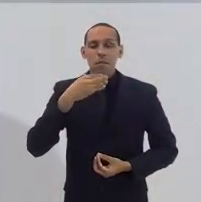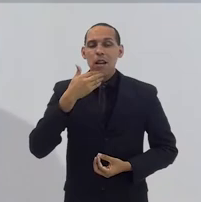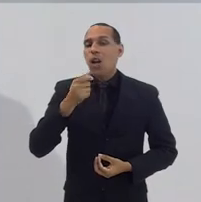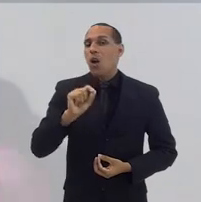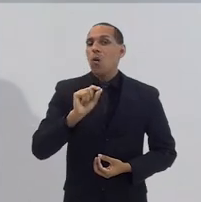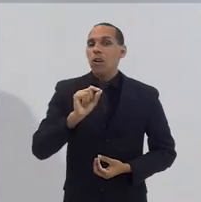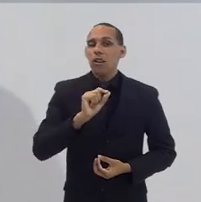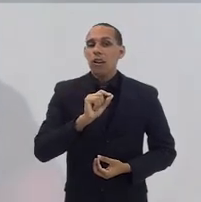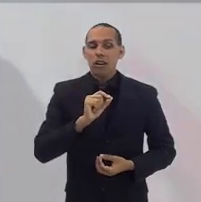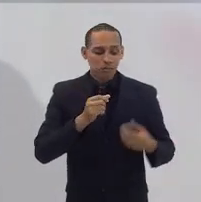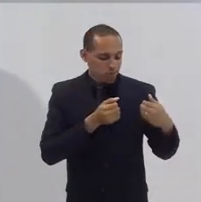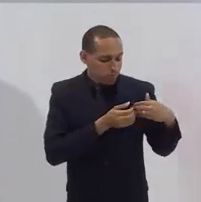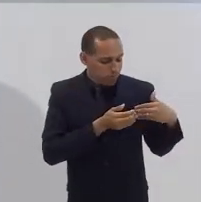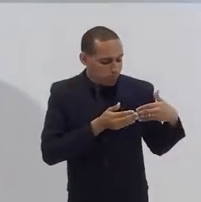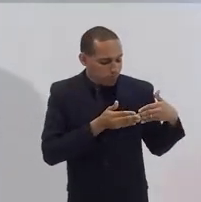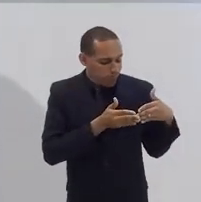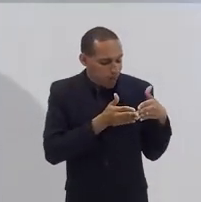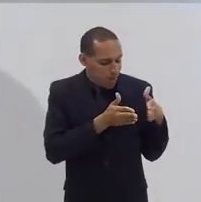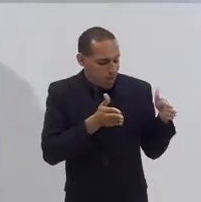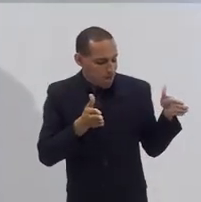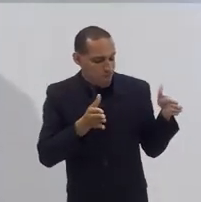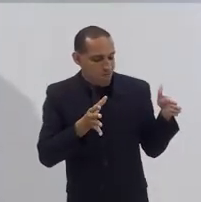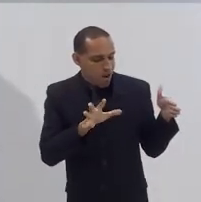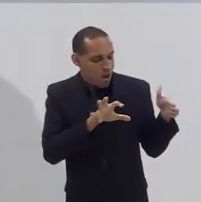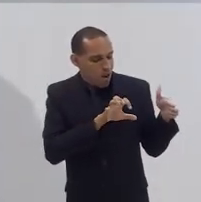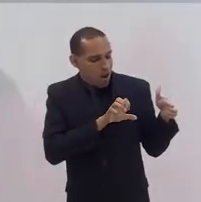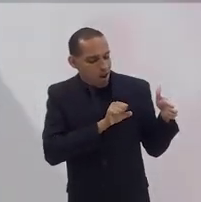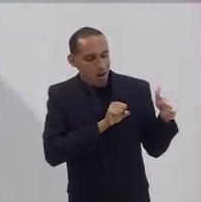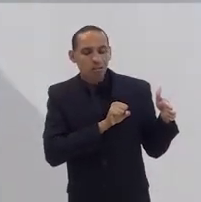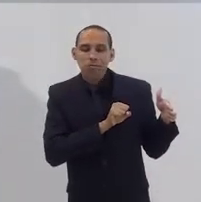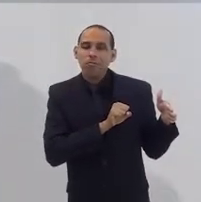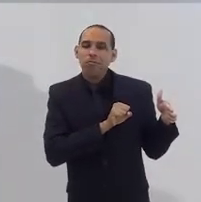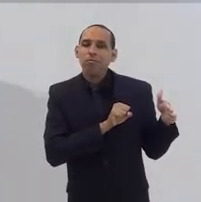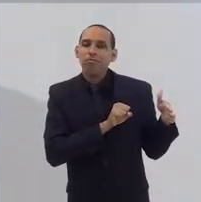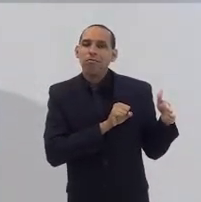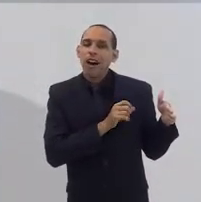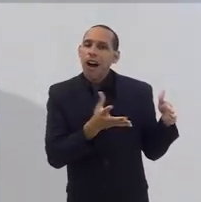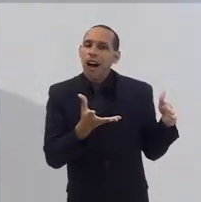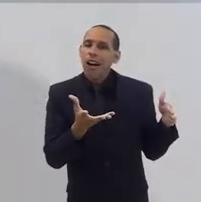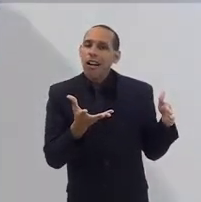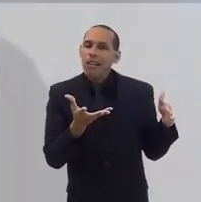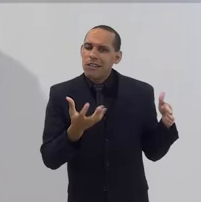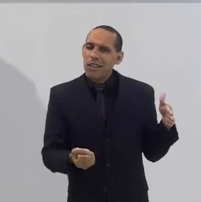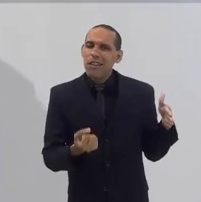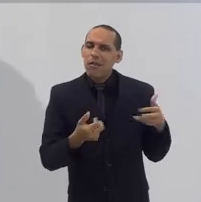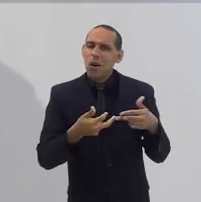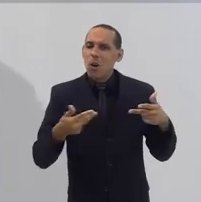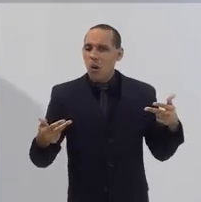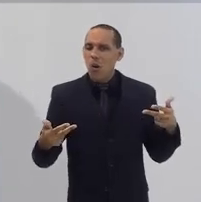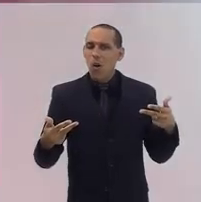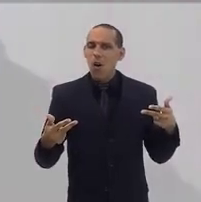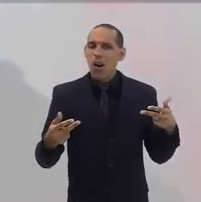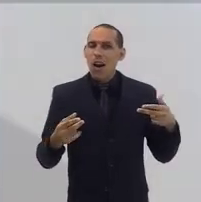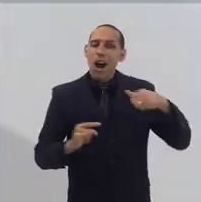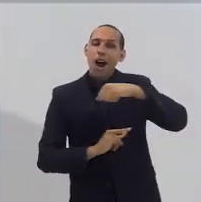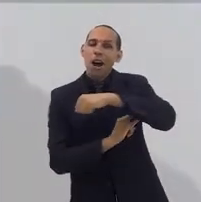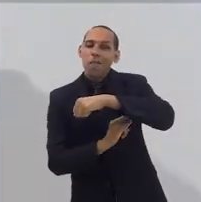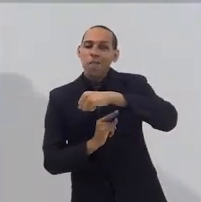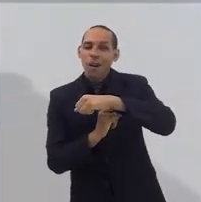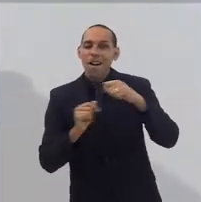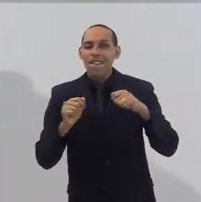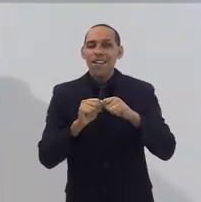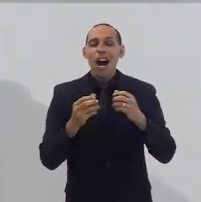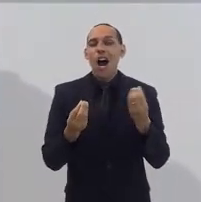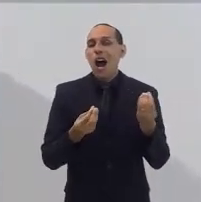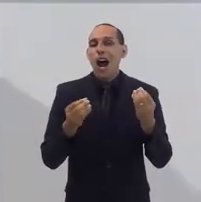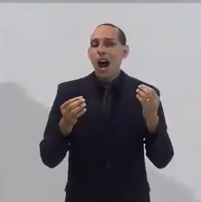cultivar um coração aberto, disponível, devoto à vida, um coração cheio de pontes,